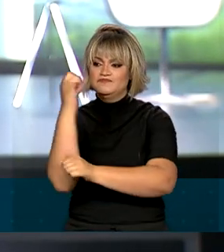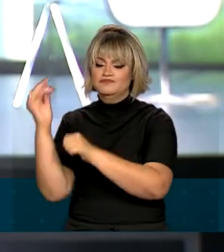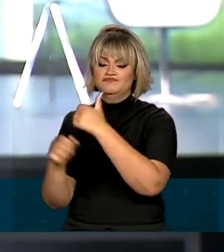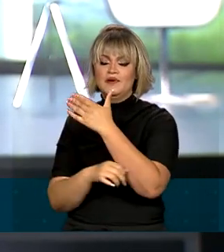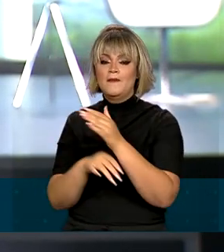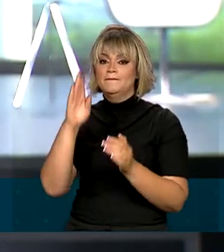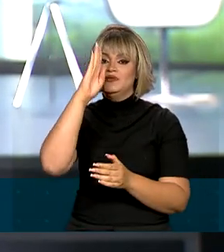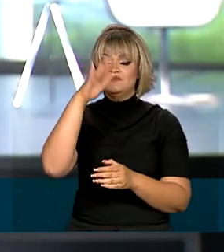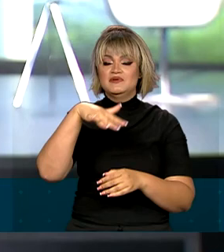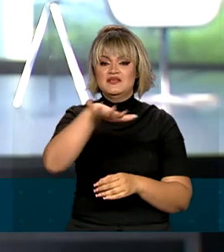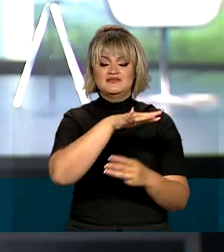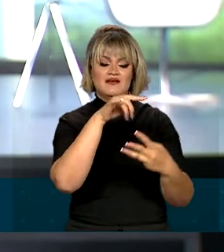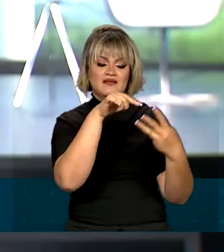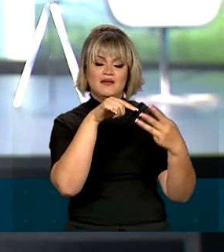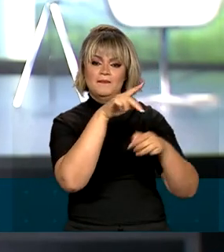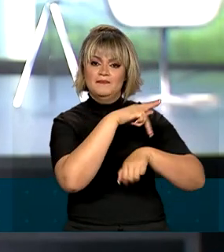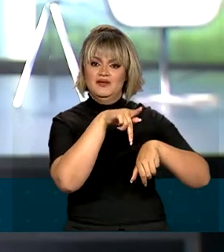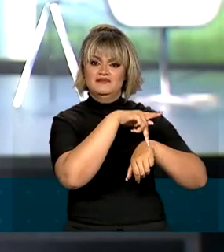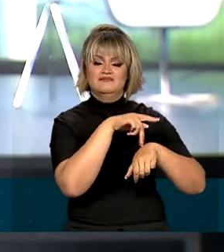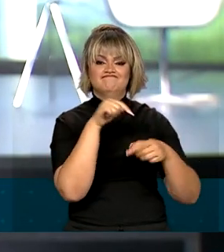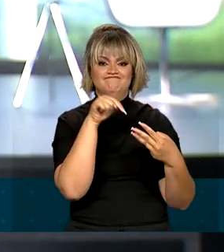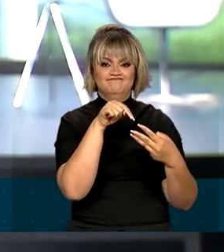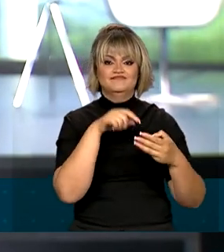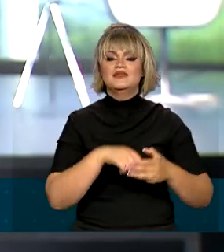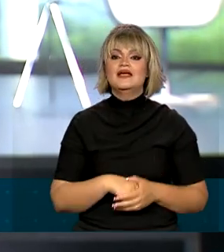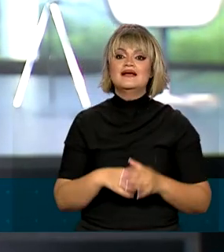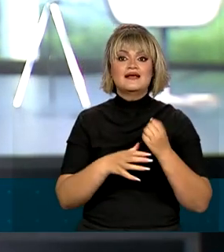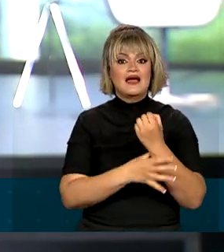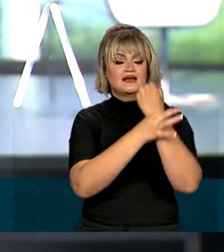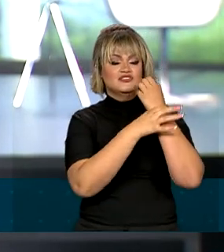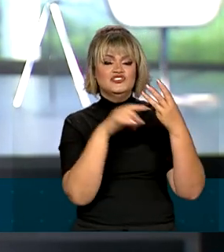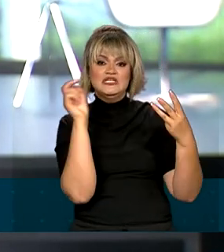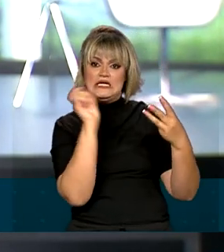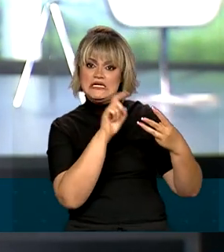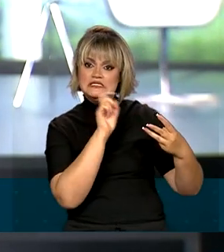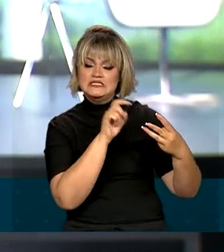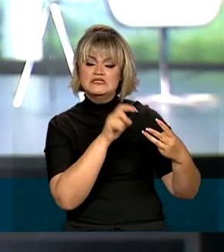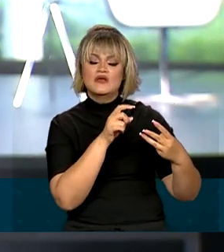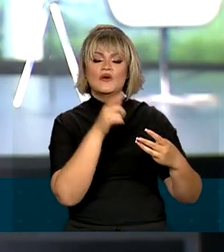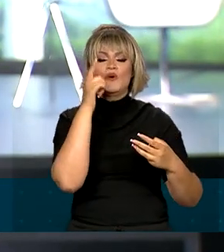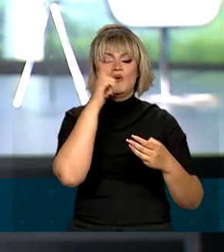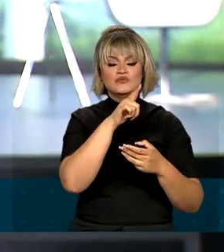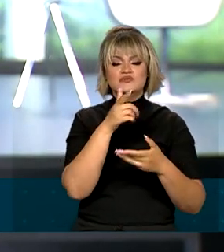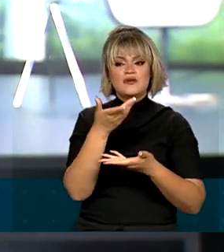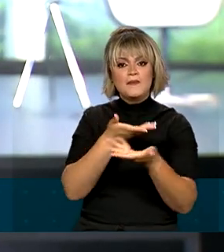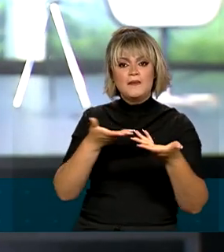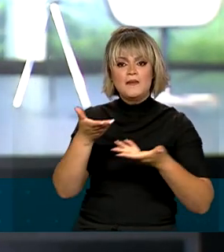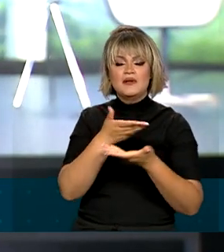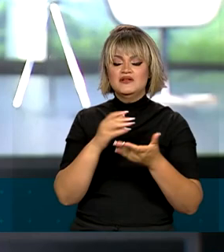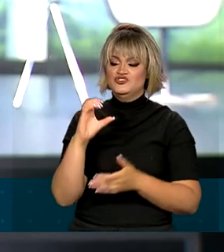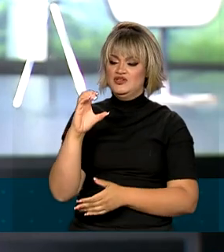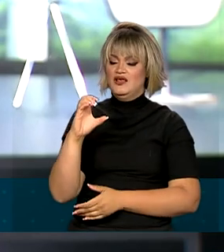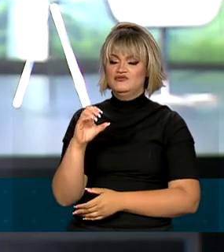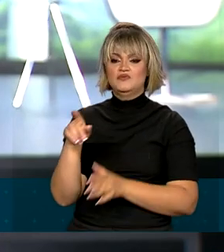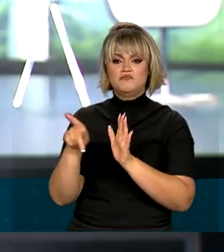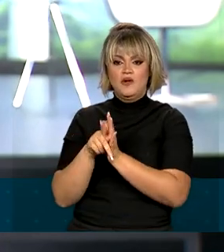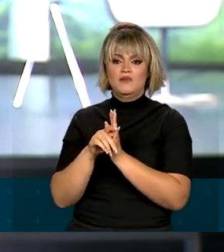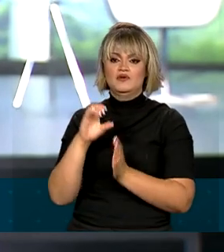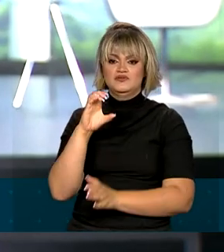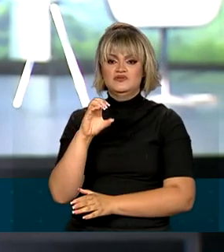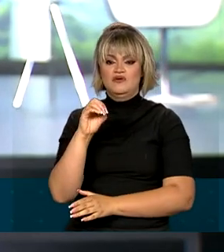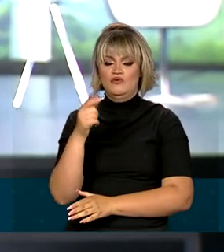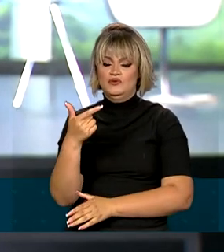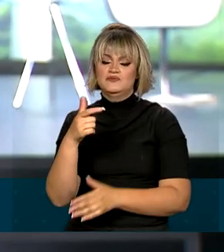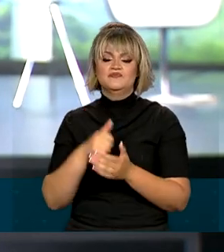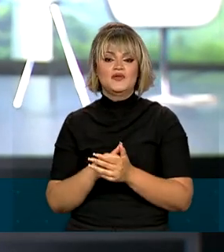essas florestas. Garantir que eles prestem os serviços por meio de um comércio de créditos de carbono. Bem,